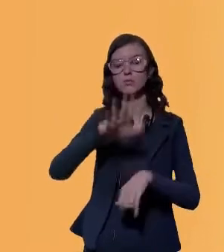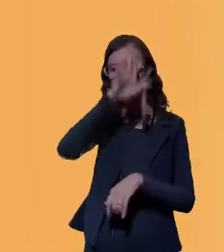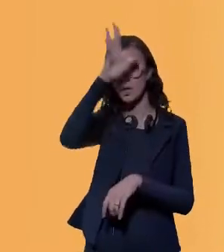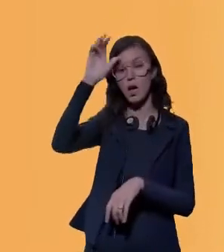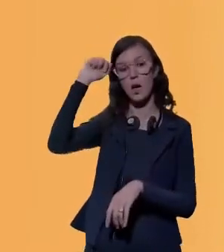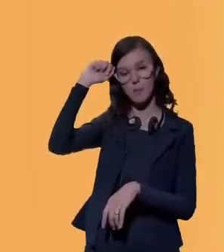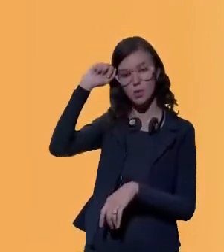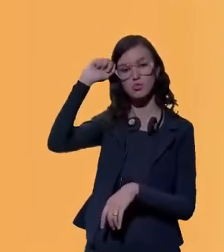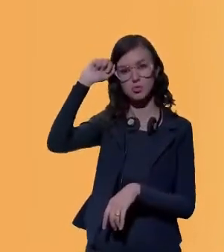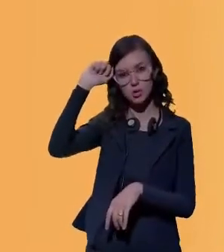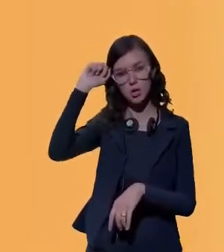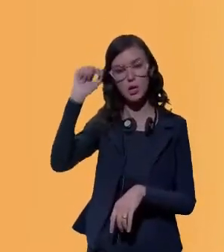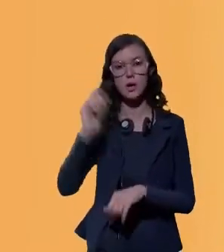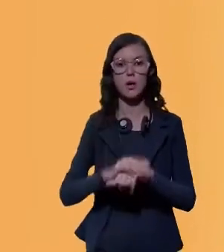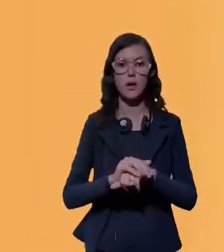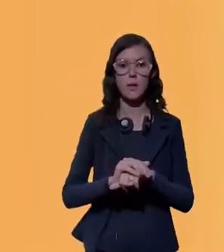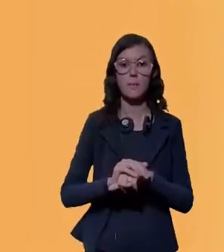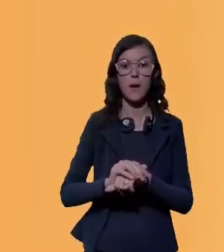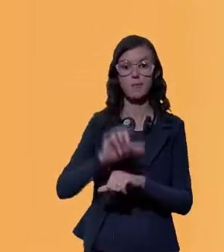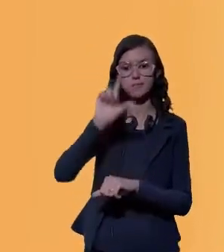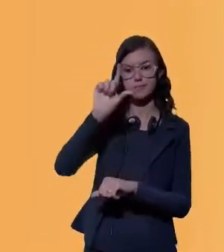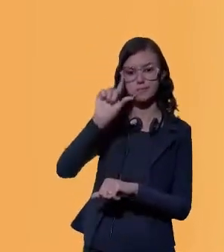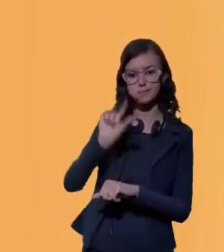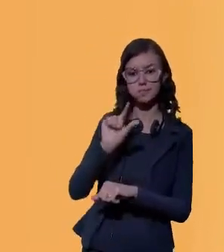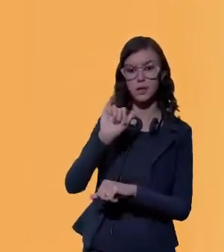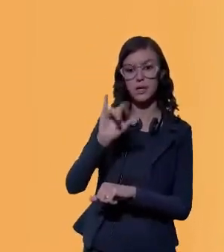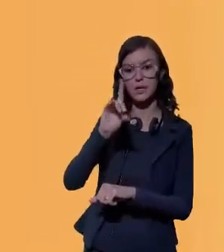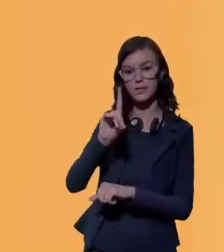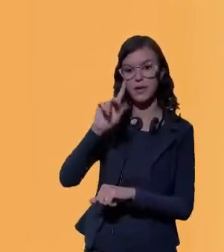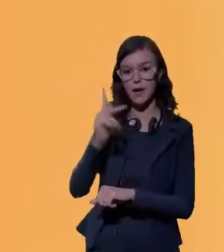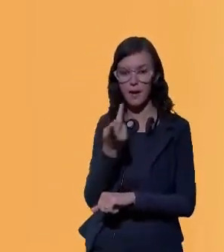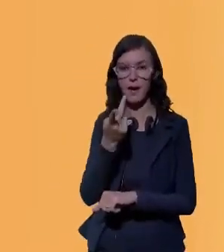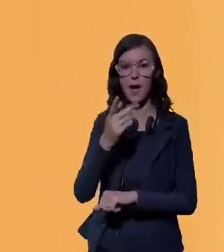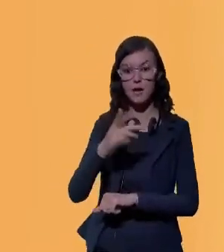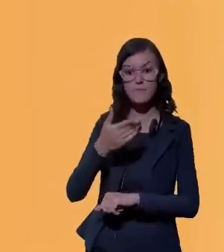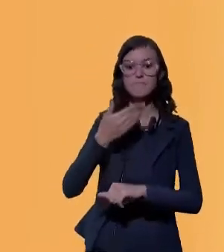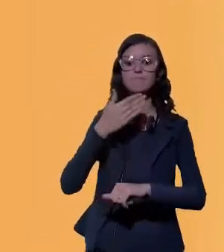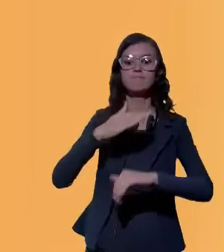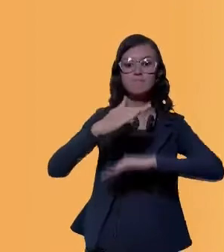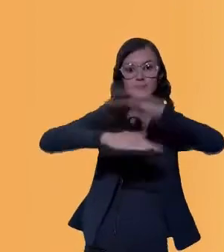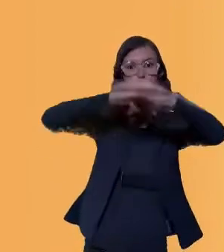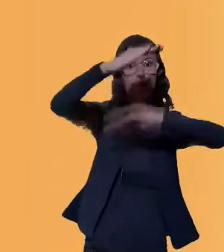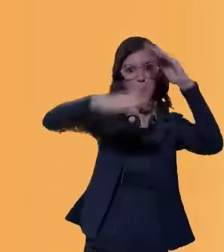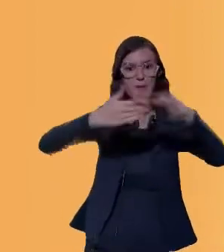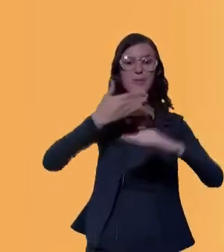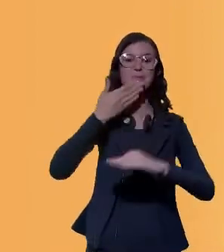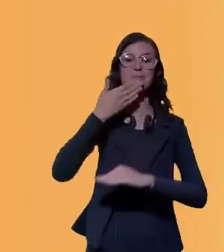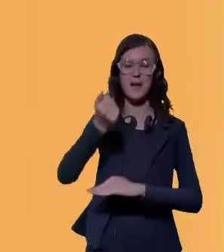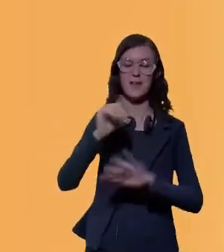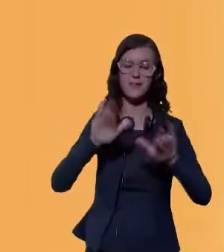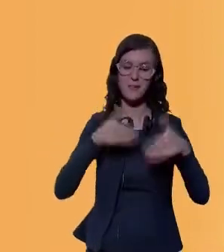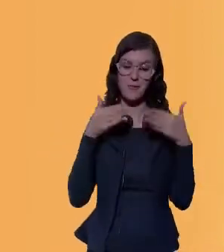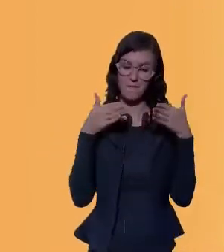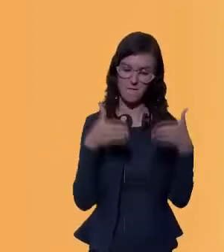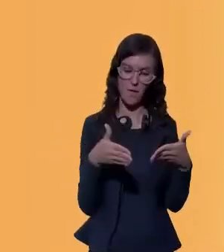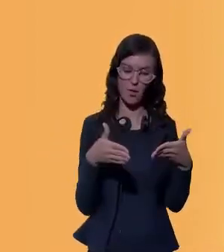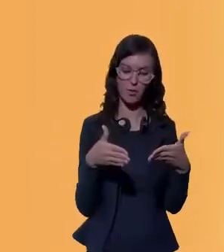situação de IDHs muito baixos para IDHs de desenvolvimento. Então, com foco nisso,